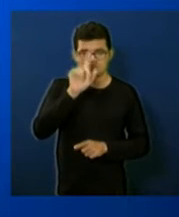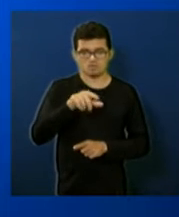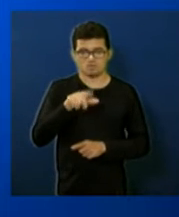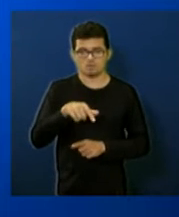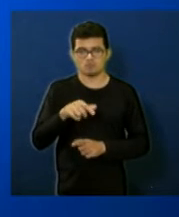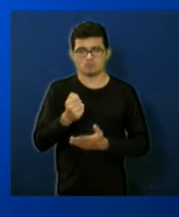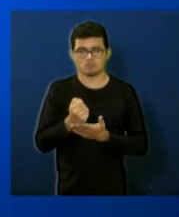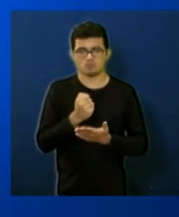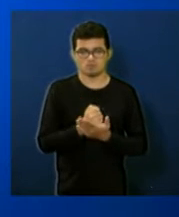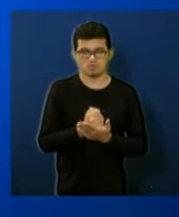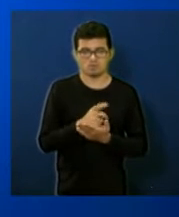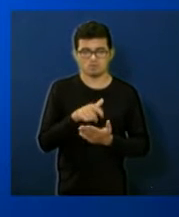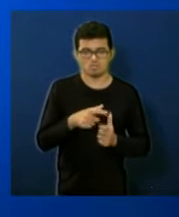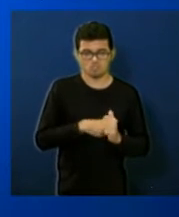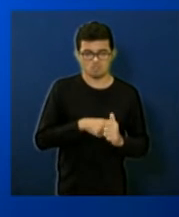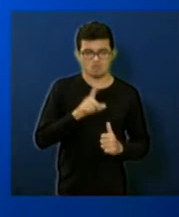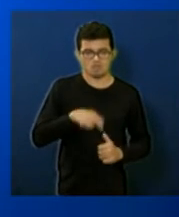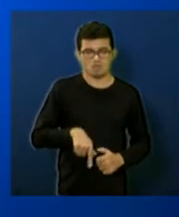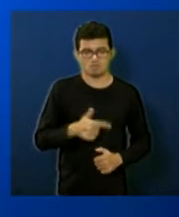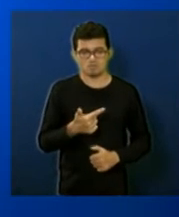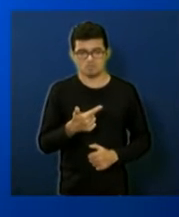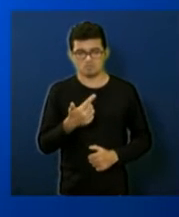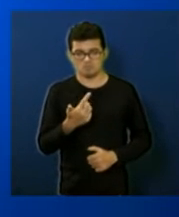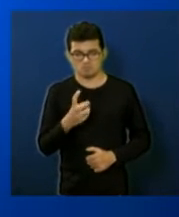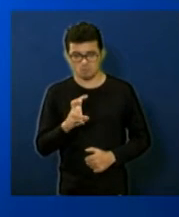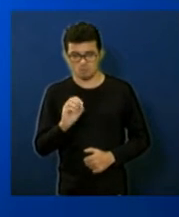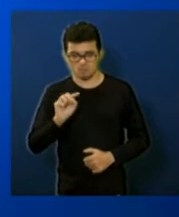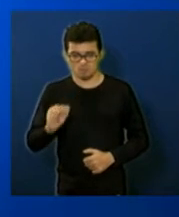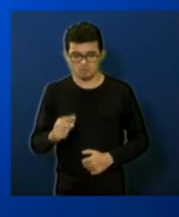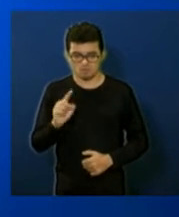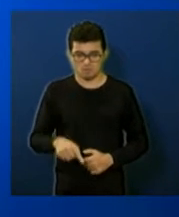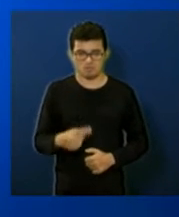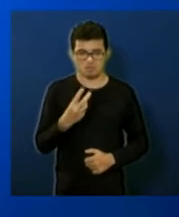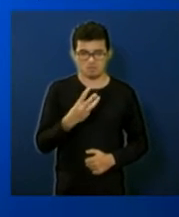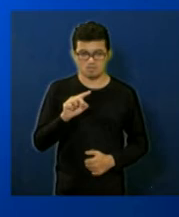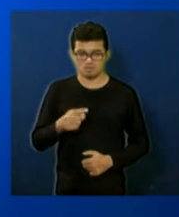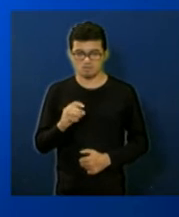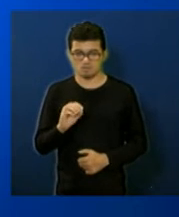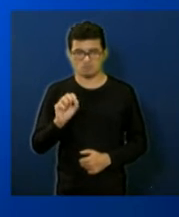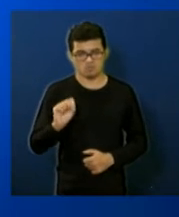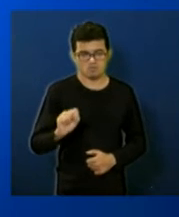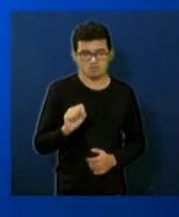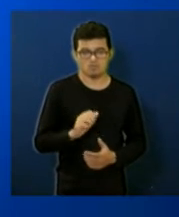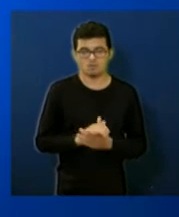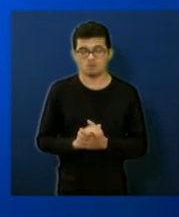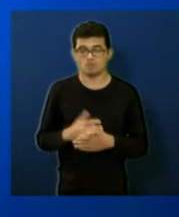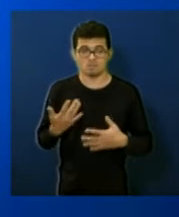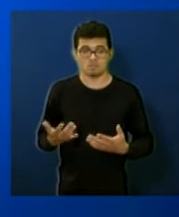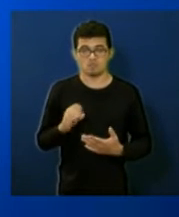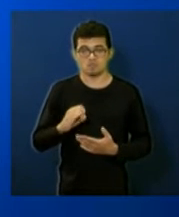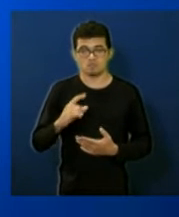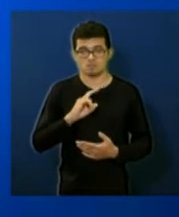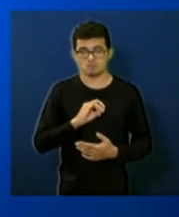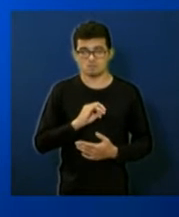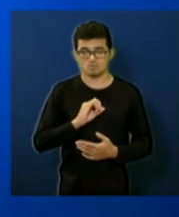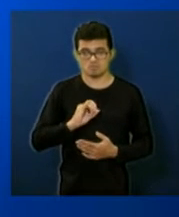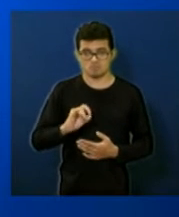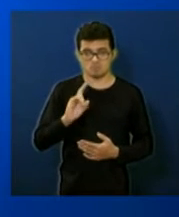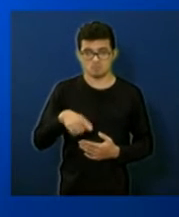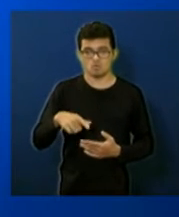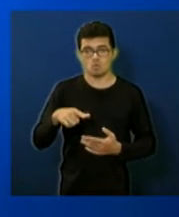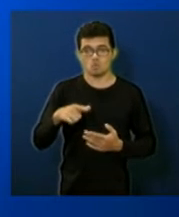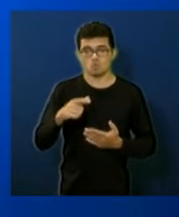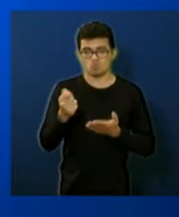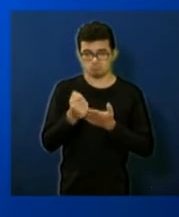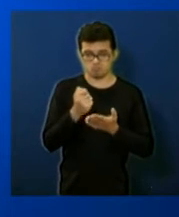contratual resgatada do PAC 250.000 previsto representando 3,08 isso se o PAC que já está assinado